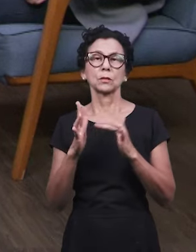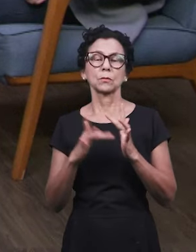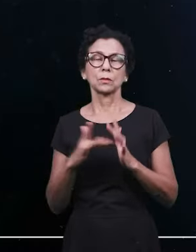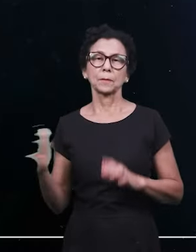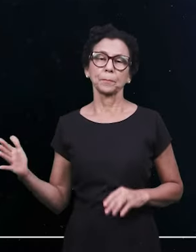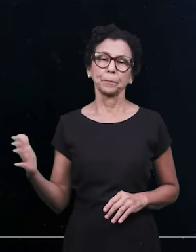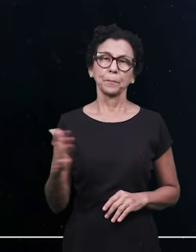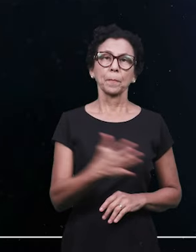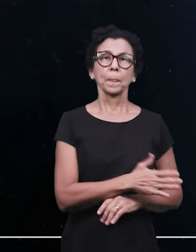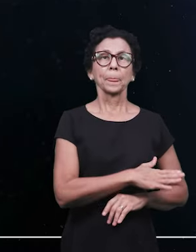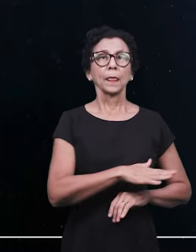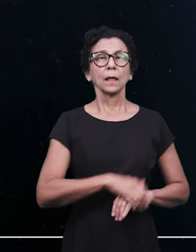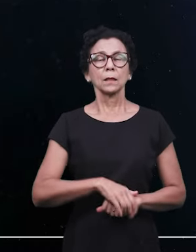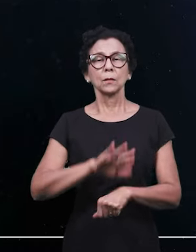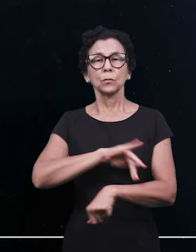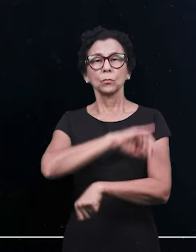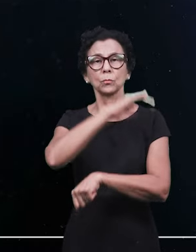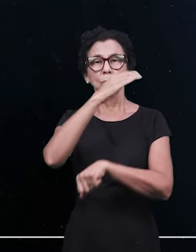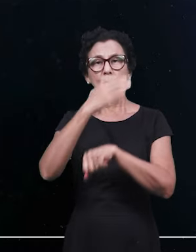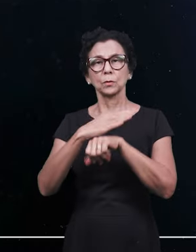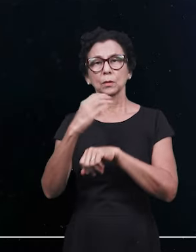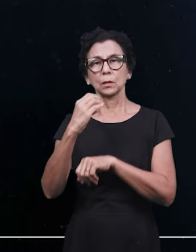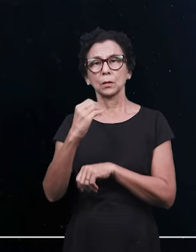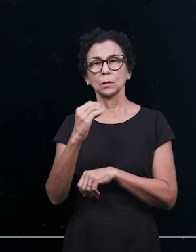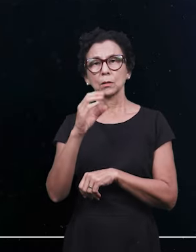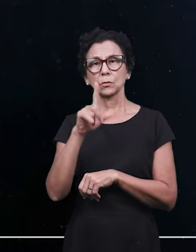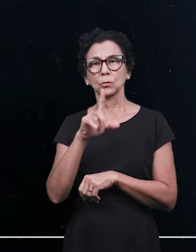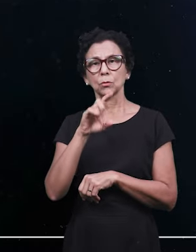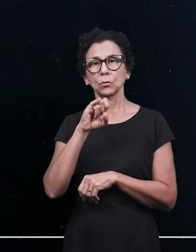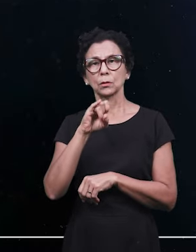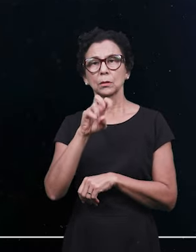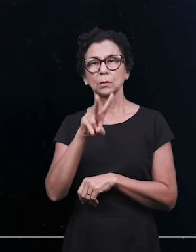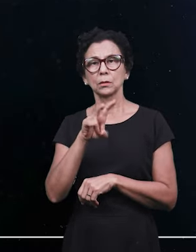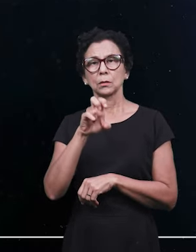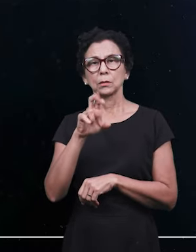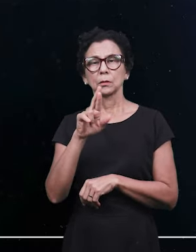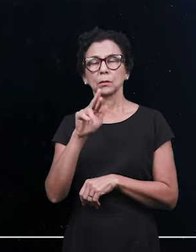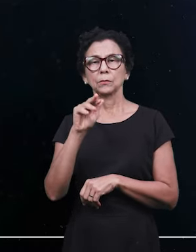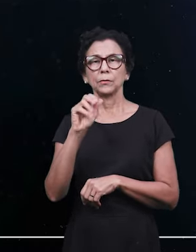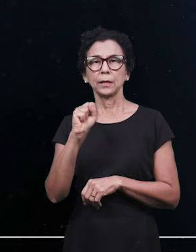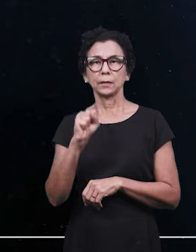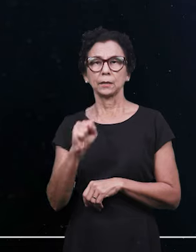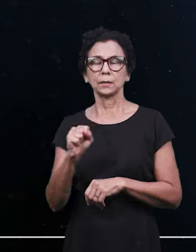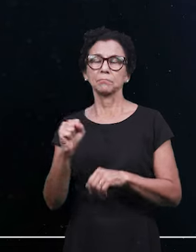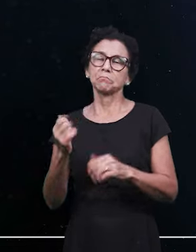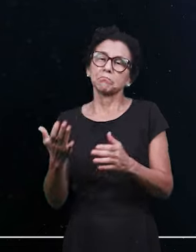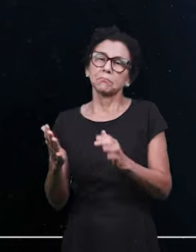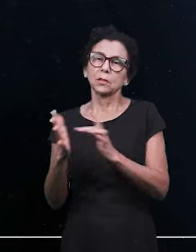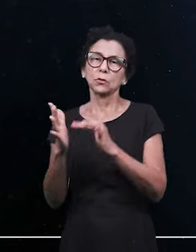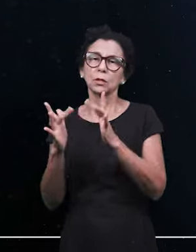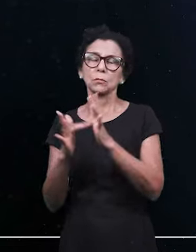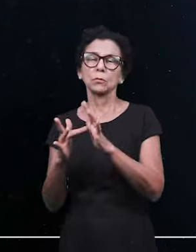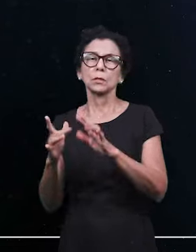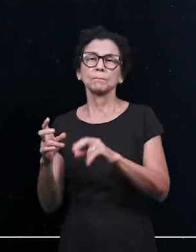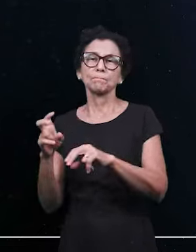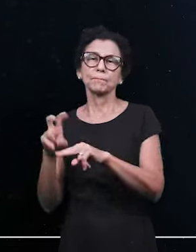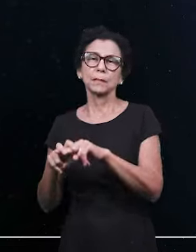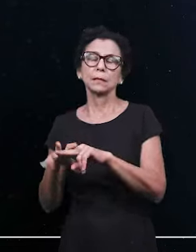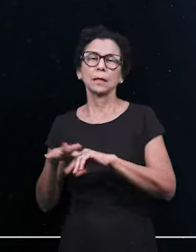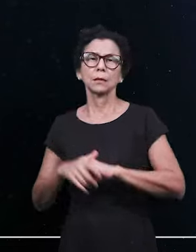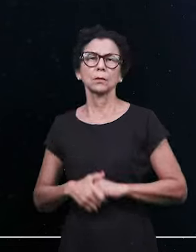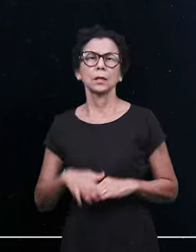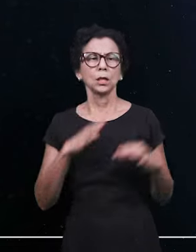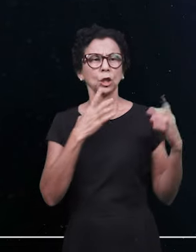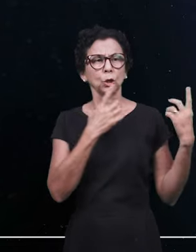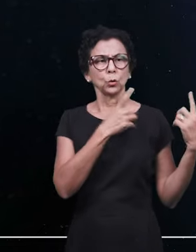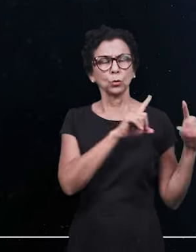Estando assentado no Monte das Oliveiras, chegaram-se a ele os seus discípulos em particular, dizendo,